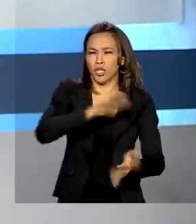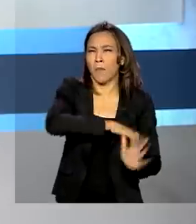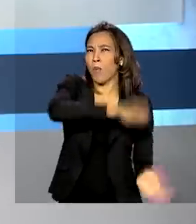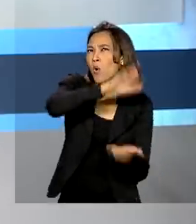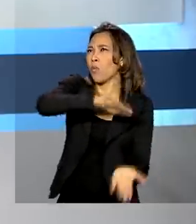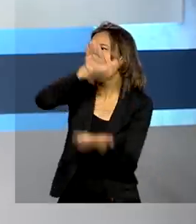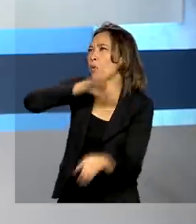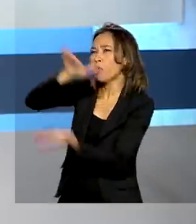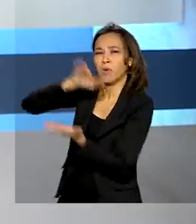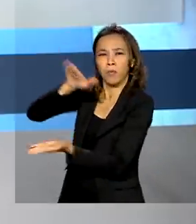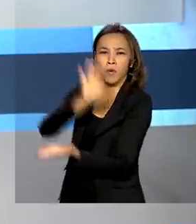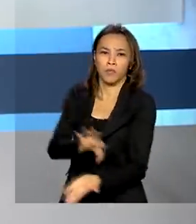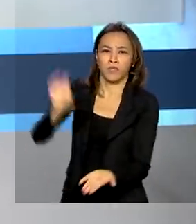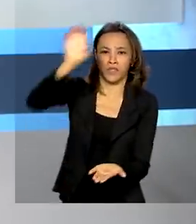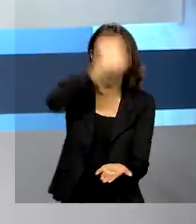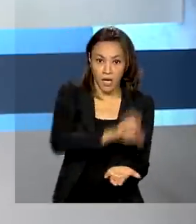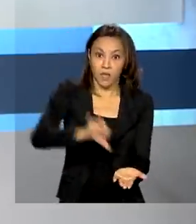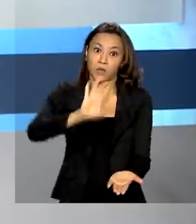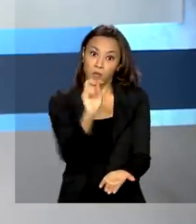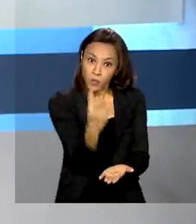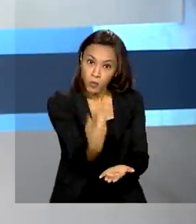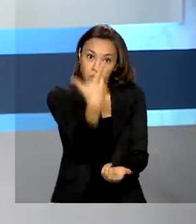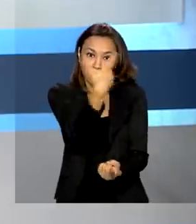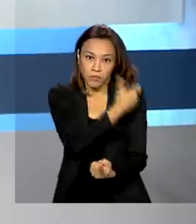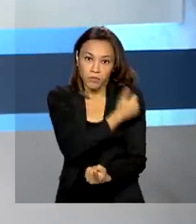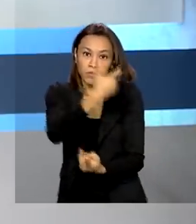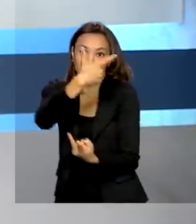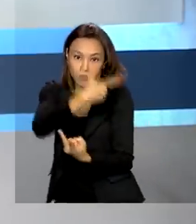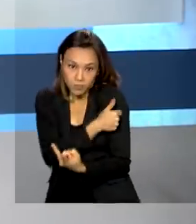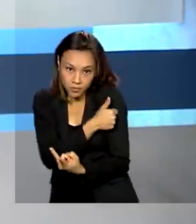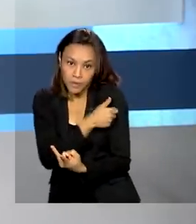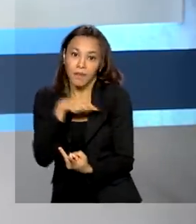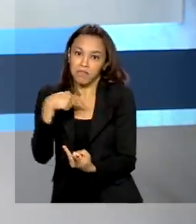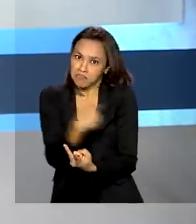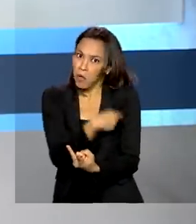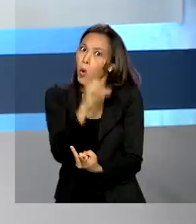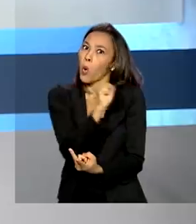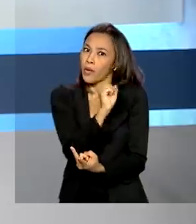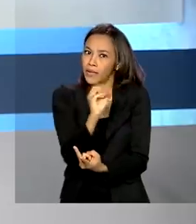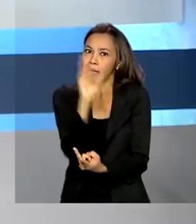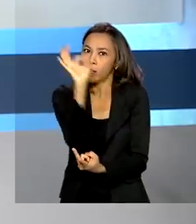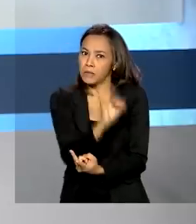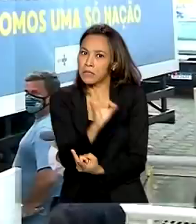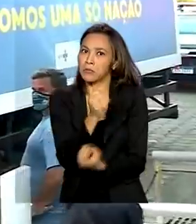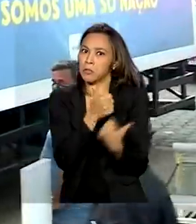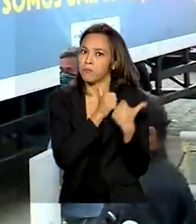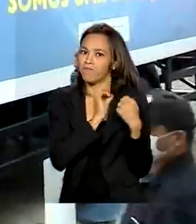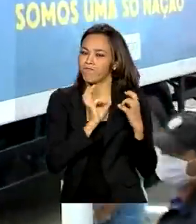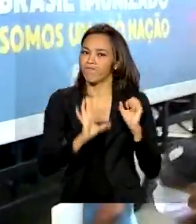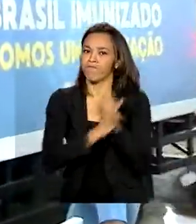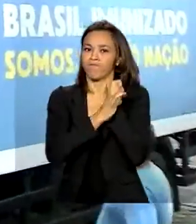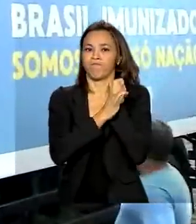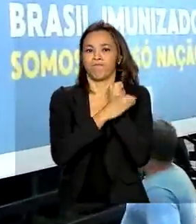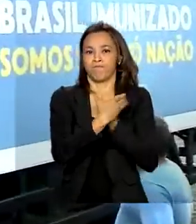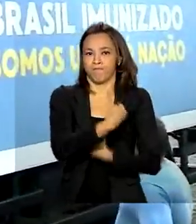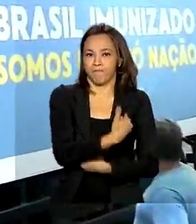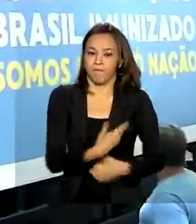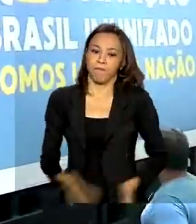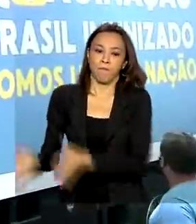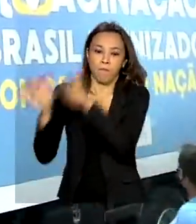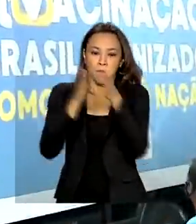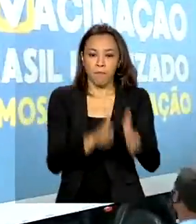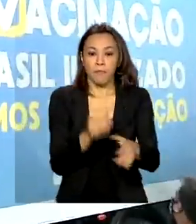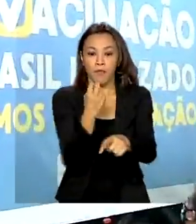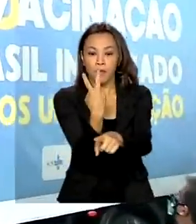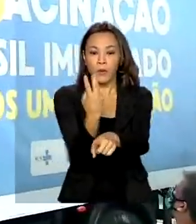Com a aplicação de duas doses, o imunizante chega a 80% de eficácia. Todos os 2 milhões